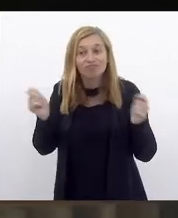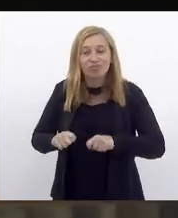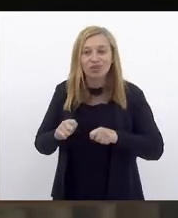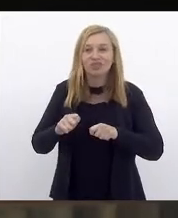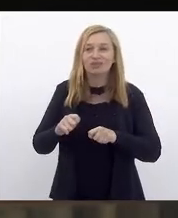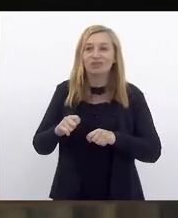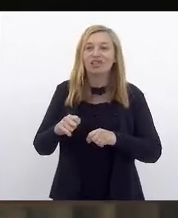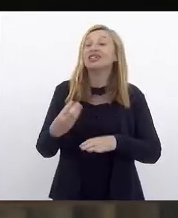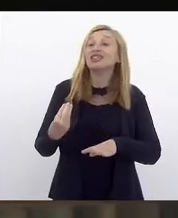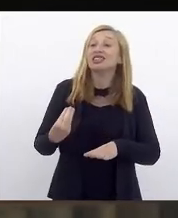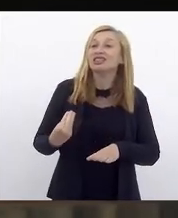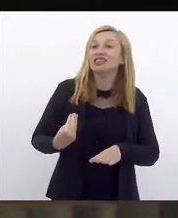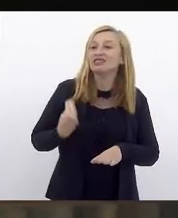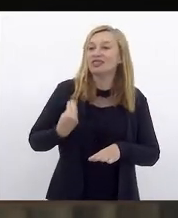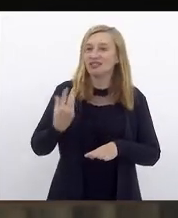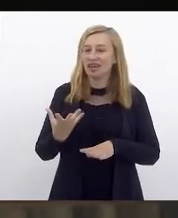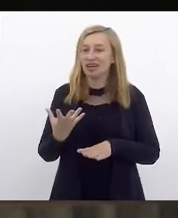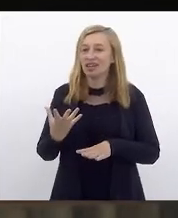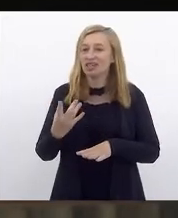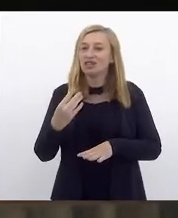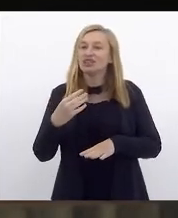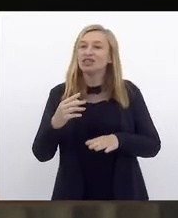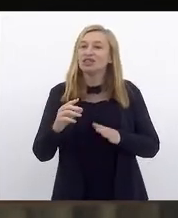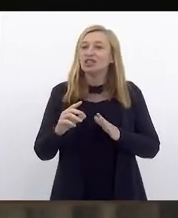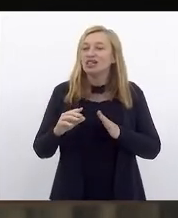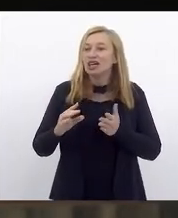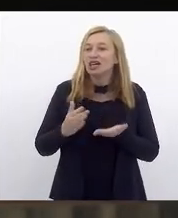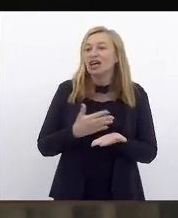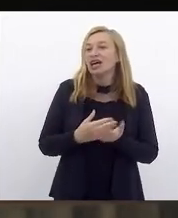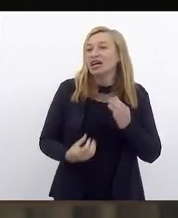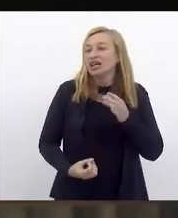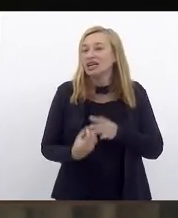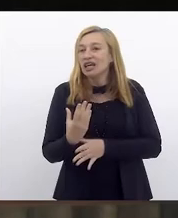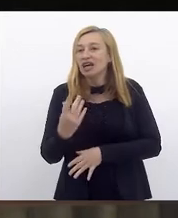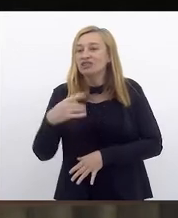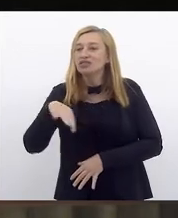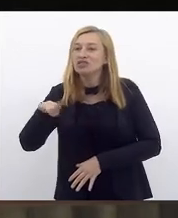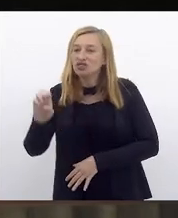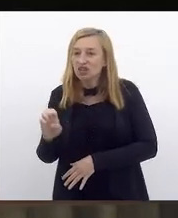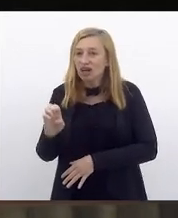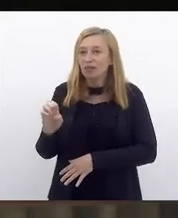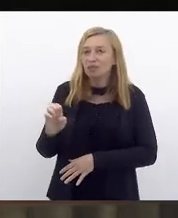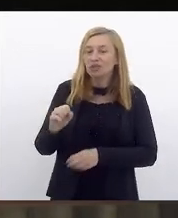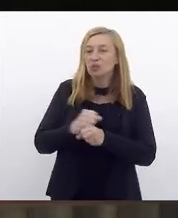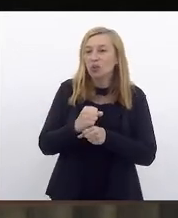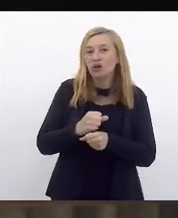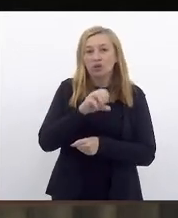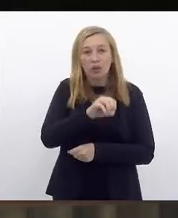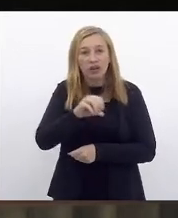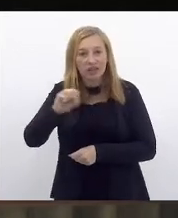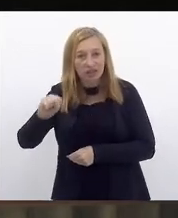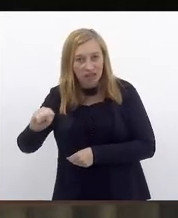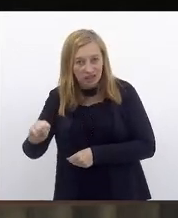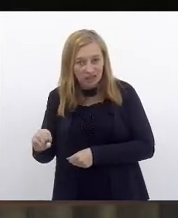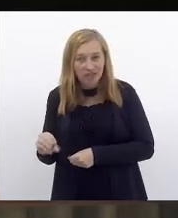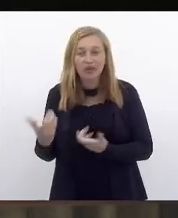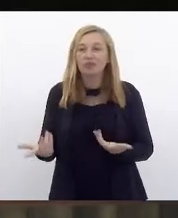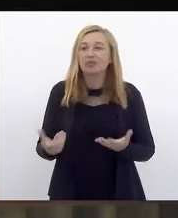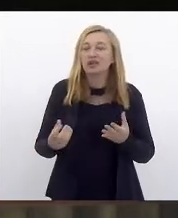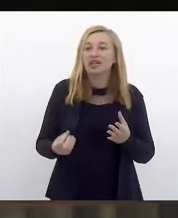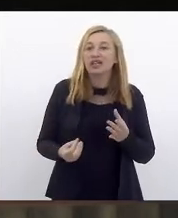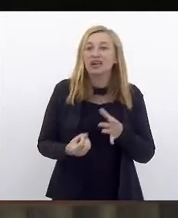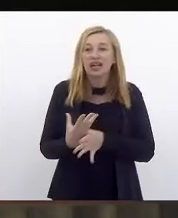subsistência. A origem do charme remonta ainda da década de 80, promovido